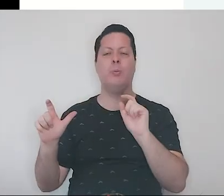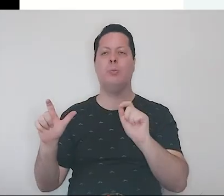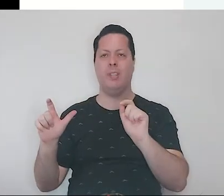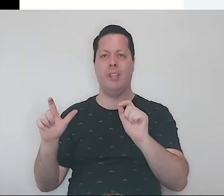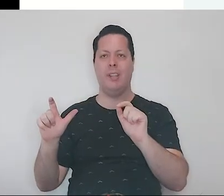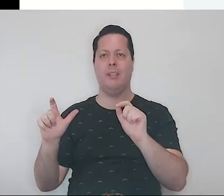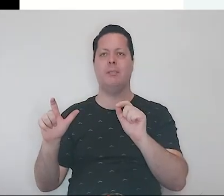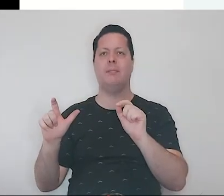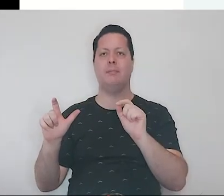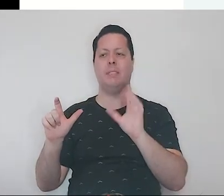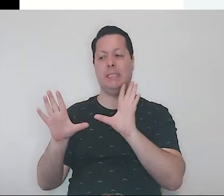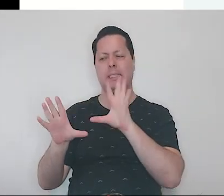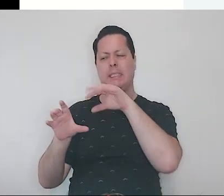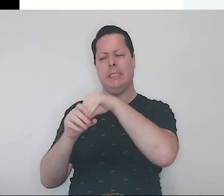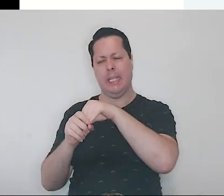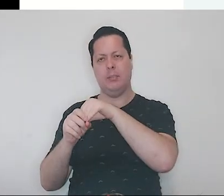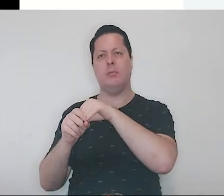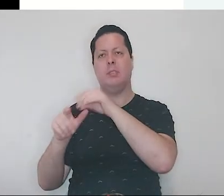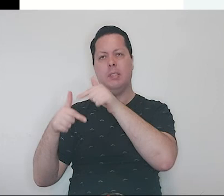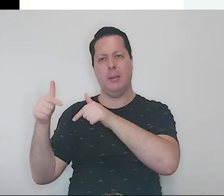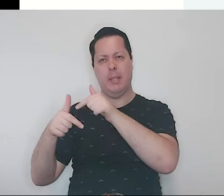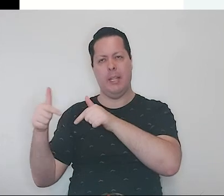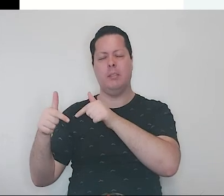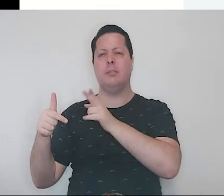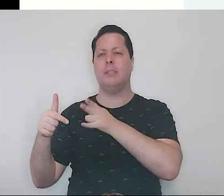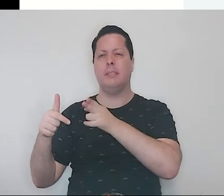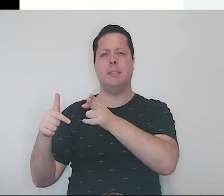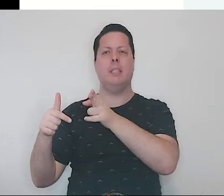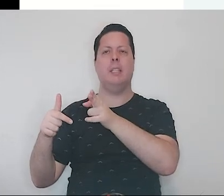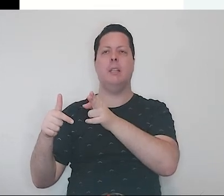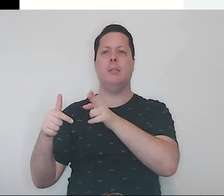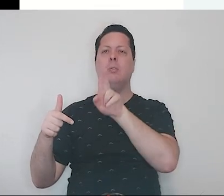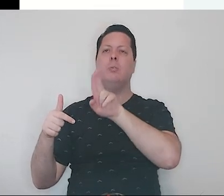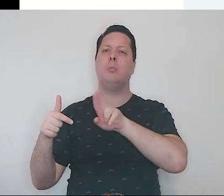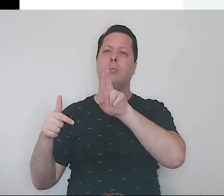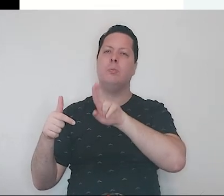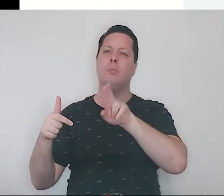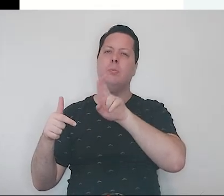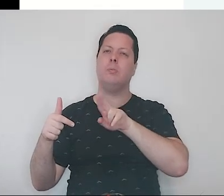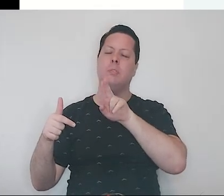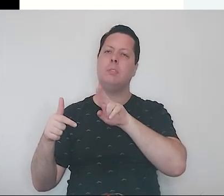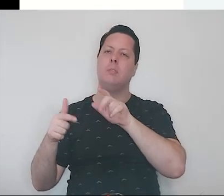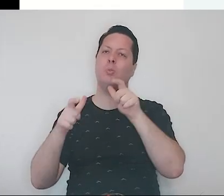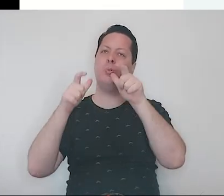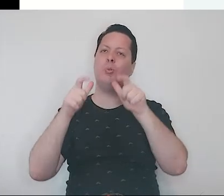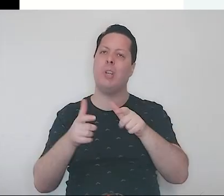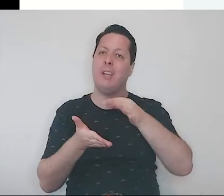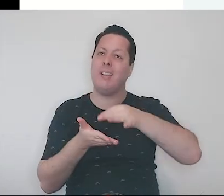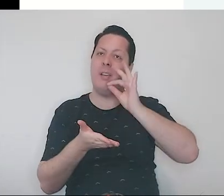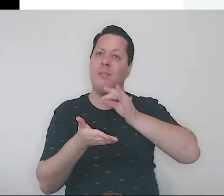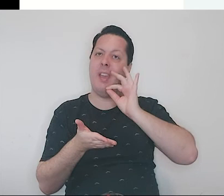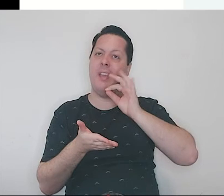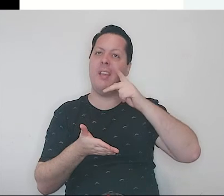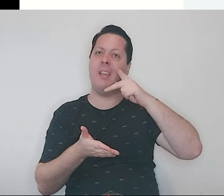incluiu dentro da sua obra alguma menção sobre esse local, café